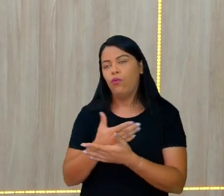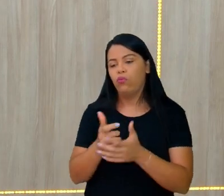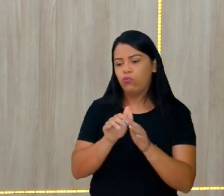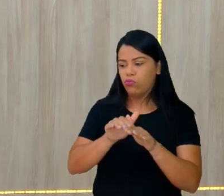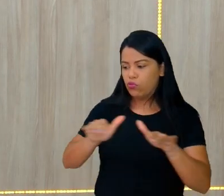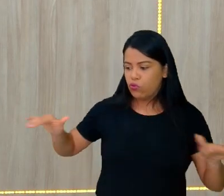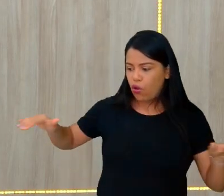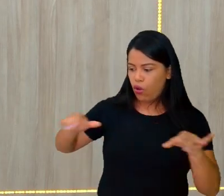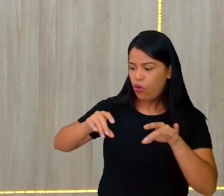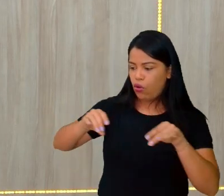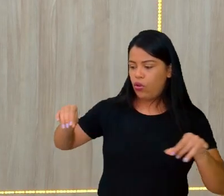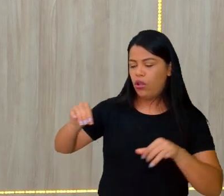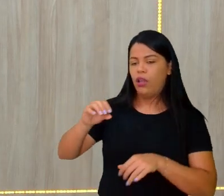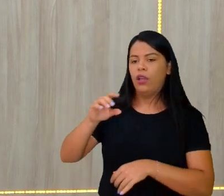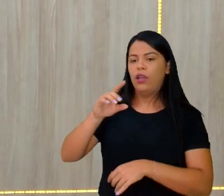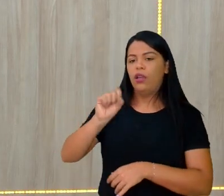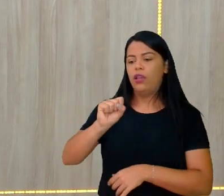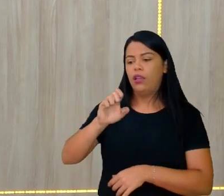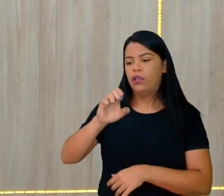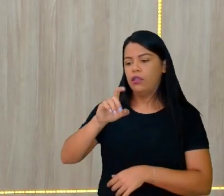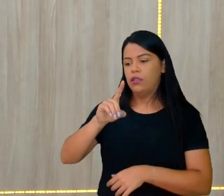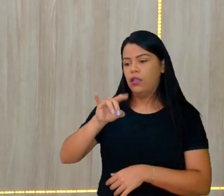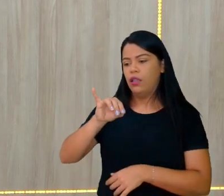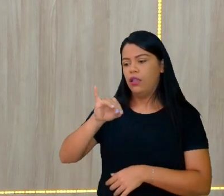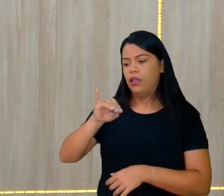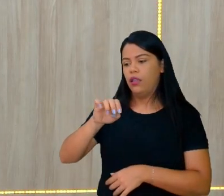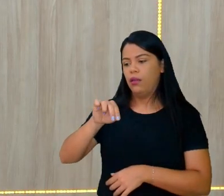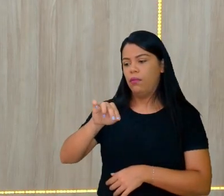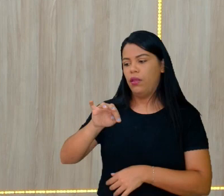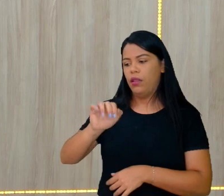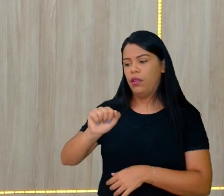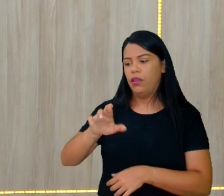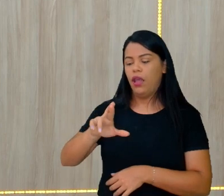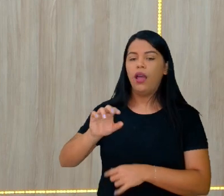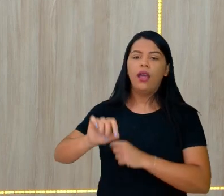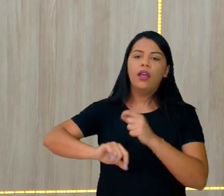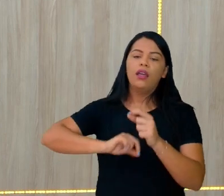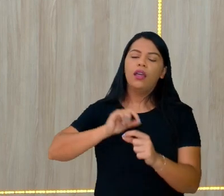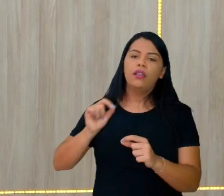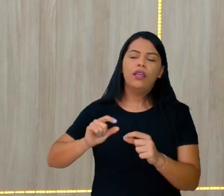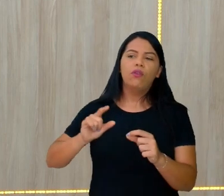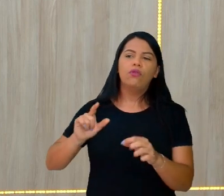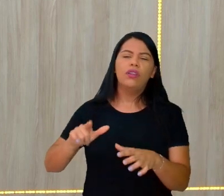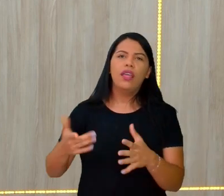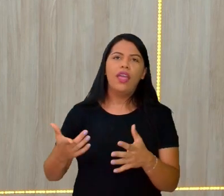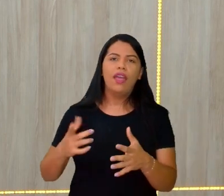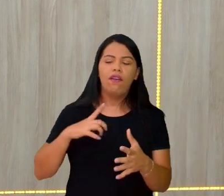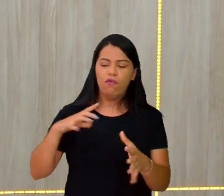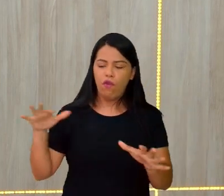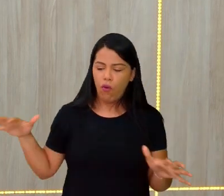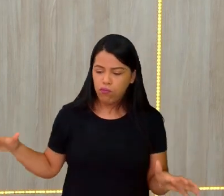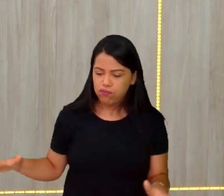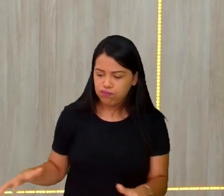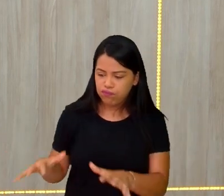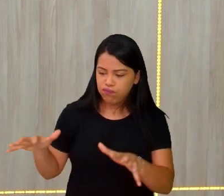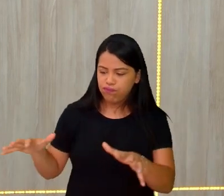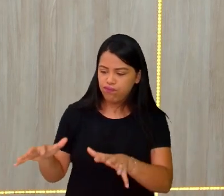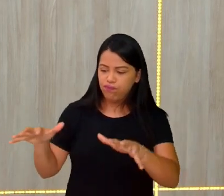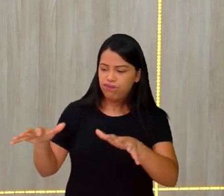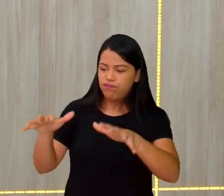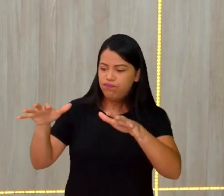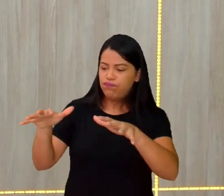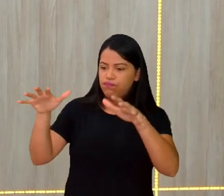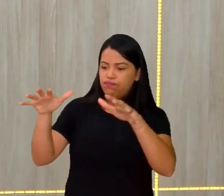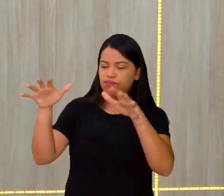Se você pegar a estrutura de um solo sedimentar, quebra com facilidade. Que é justamente esse acúmulo de sedimentos